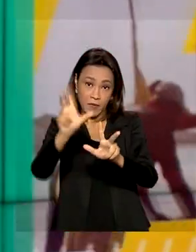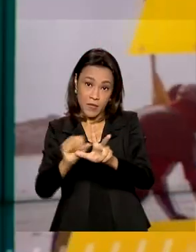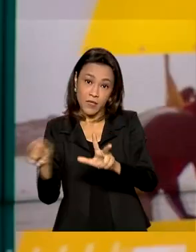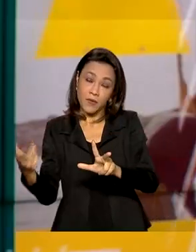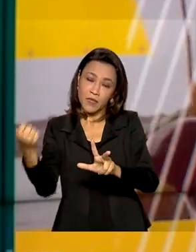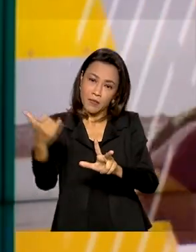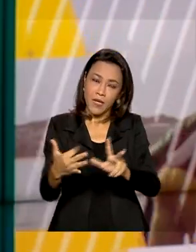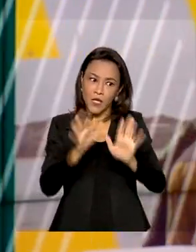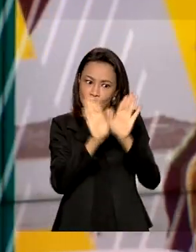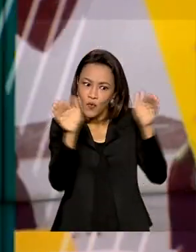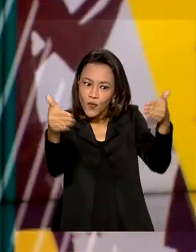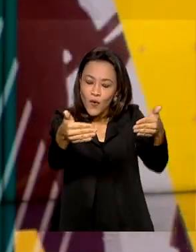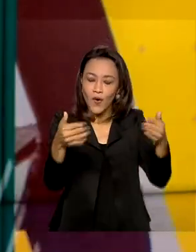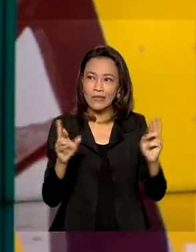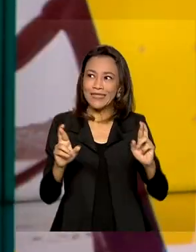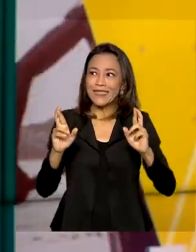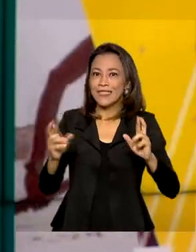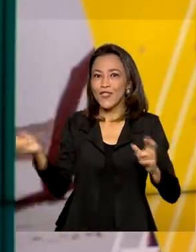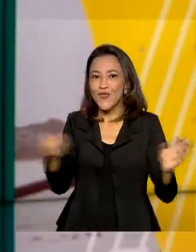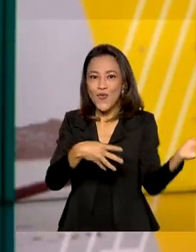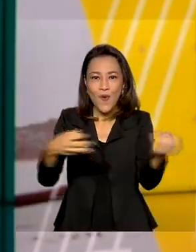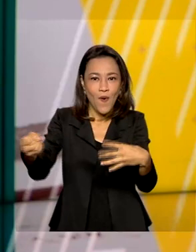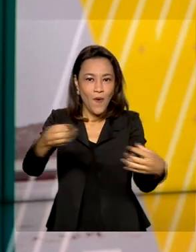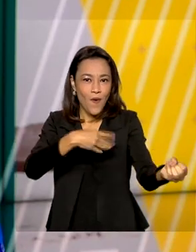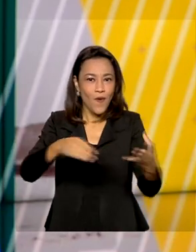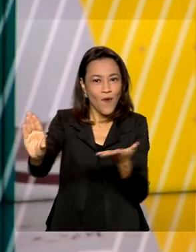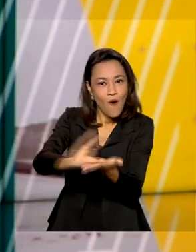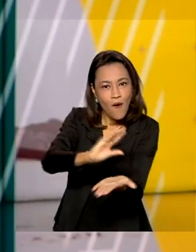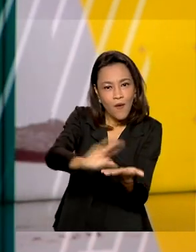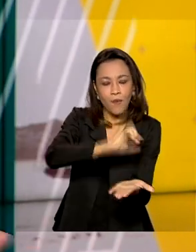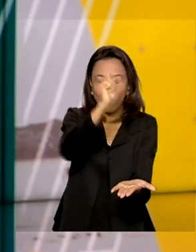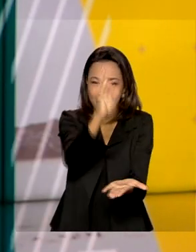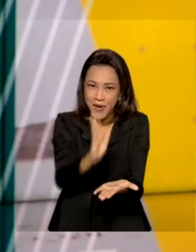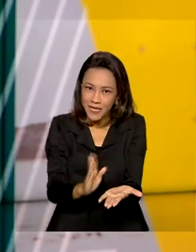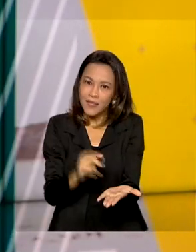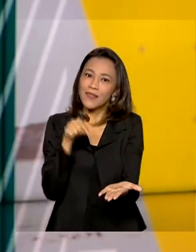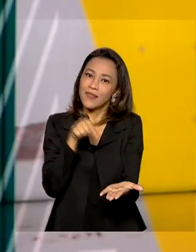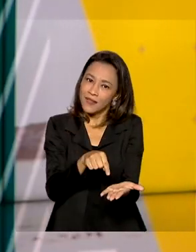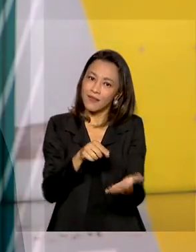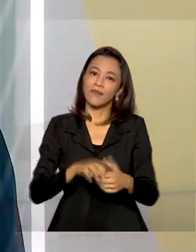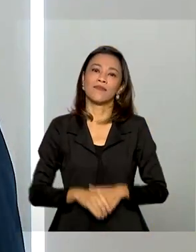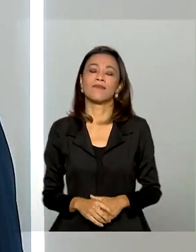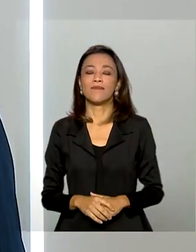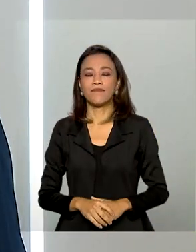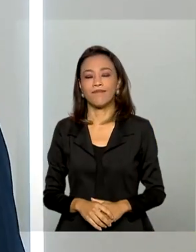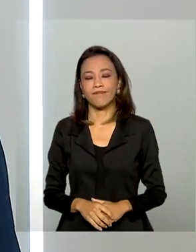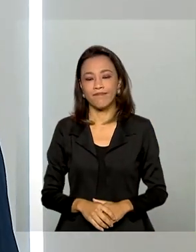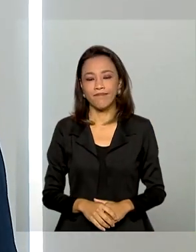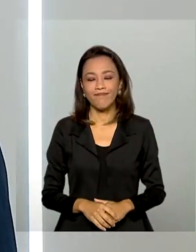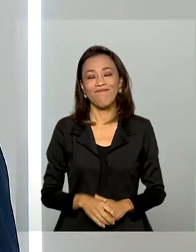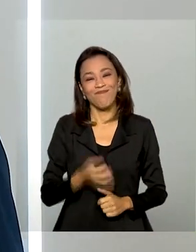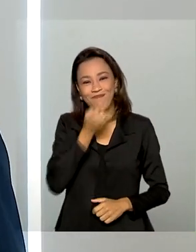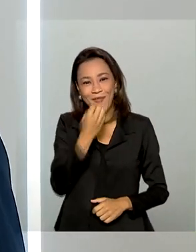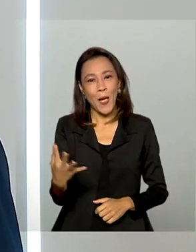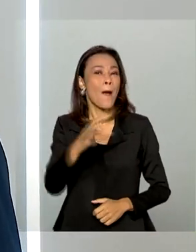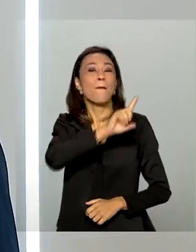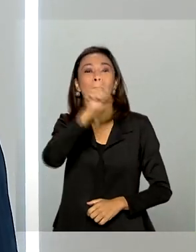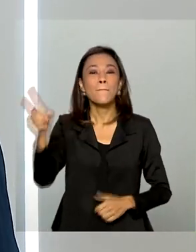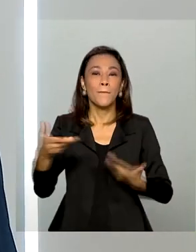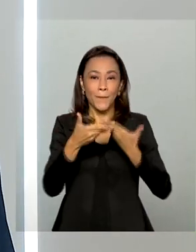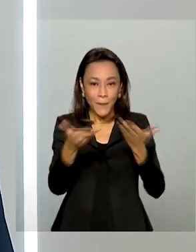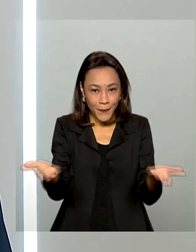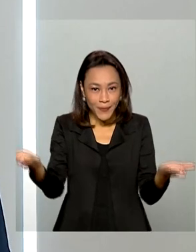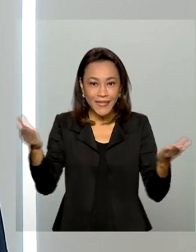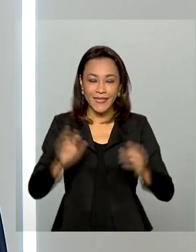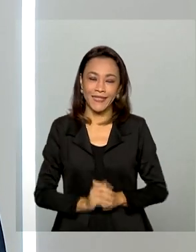traz expectativa de novos recursos para o Brasil e com patamares pré-pandemia. Bom dia, bom dia a todos.